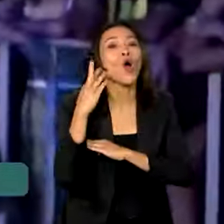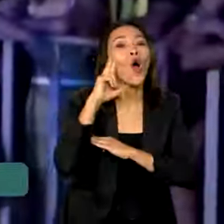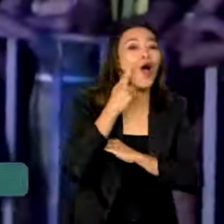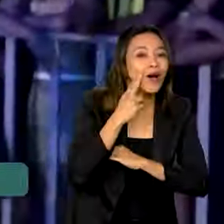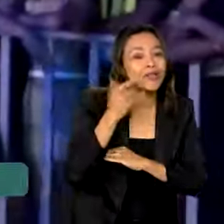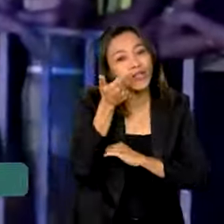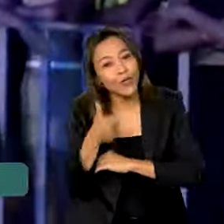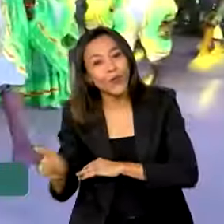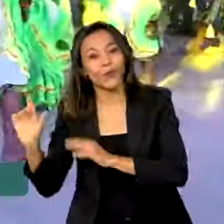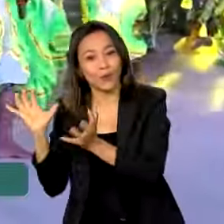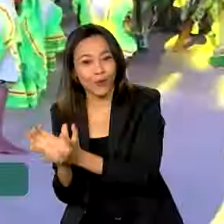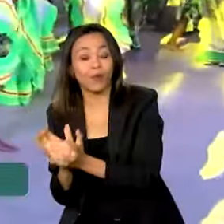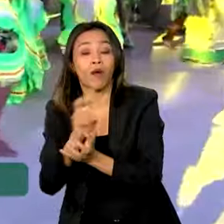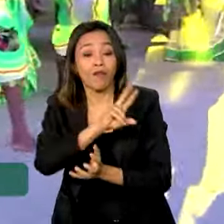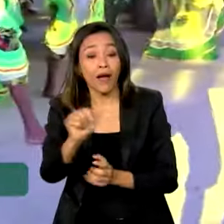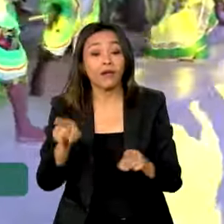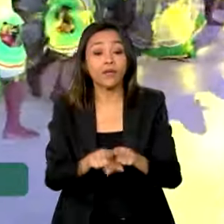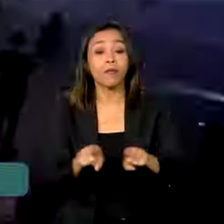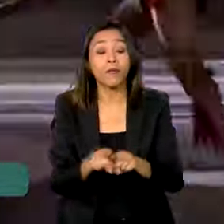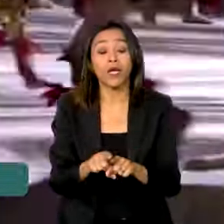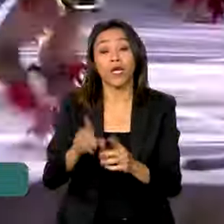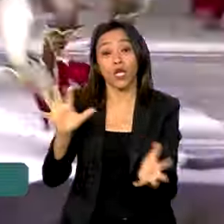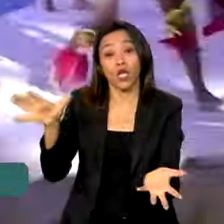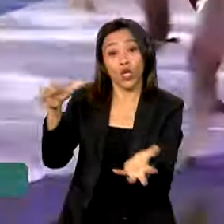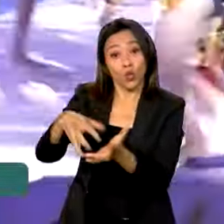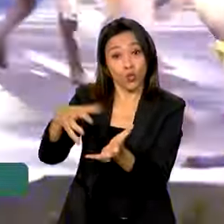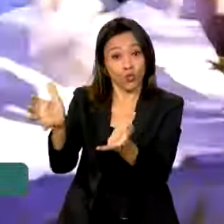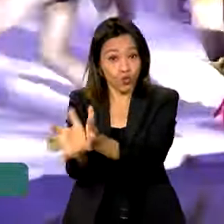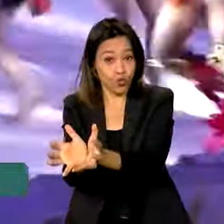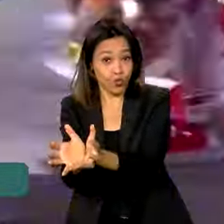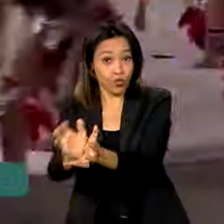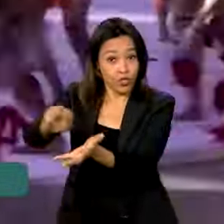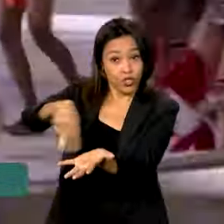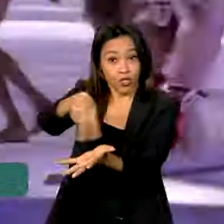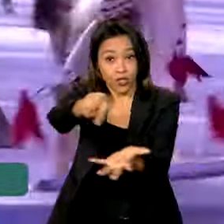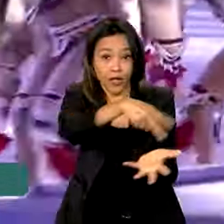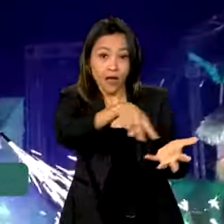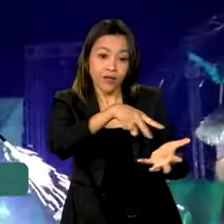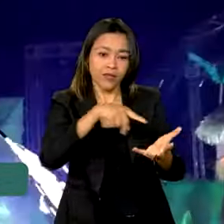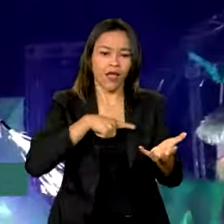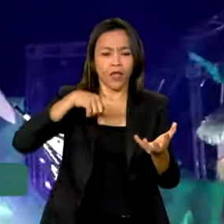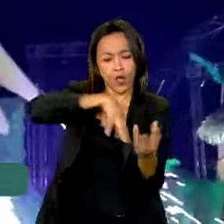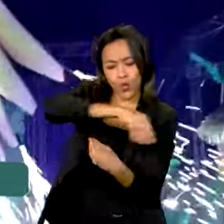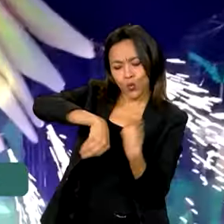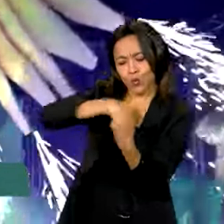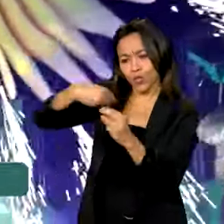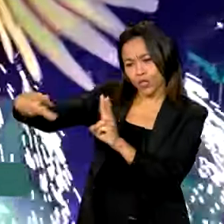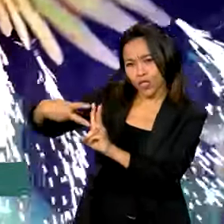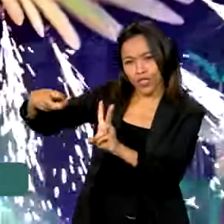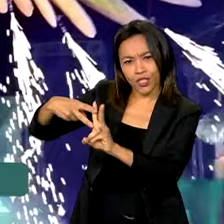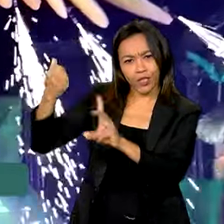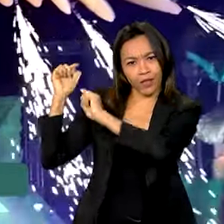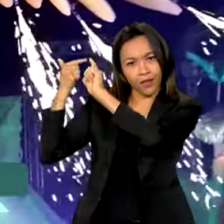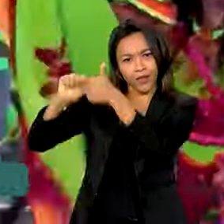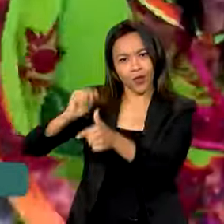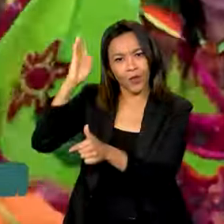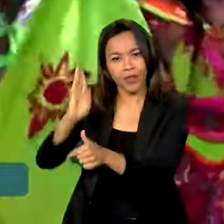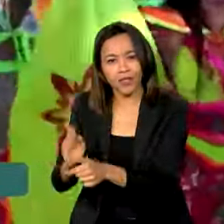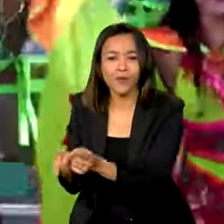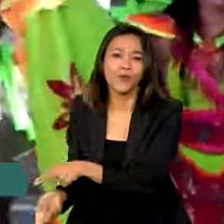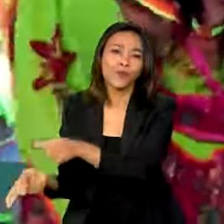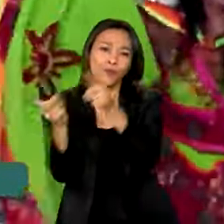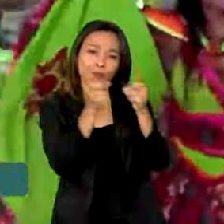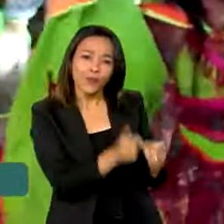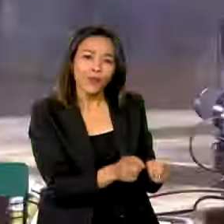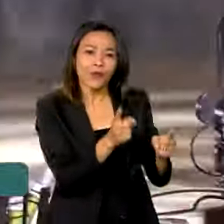além de músicos e grupos de dança da região. O Sairé mistura cultura indígena tradicional brasileira com